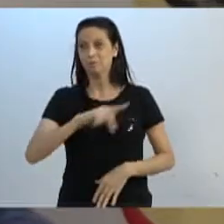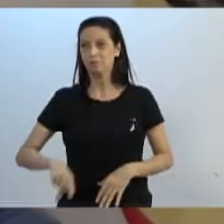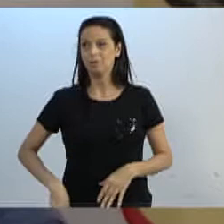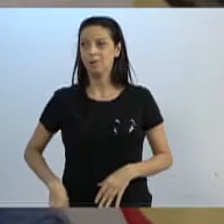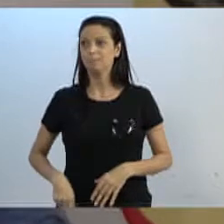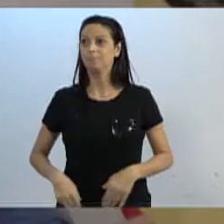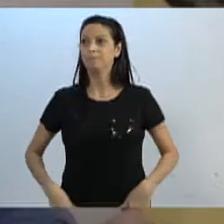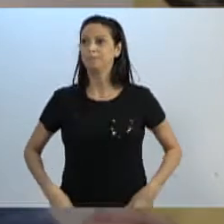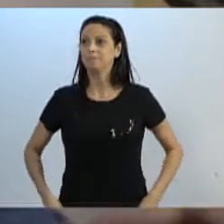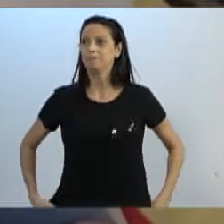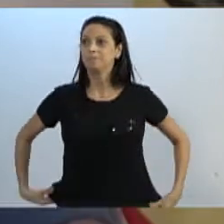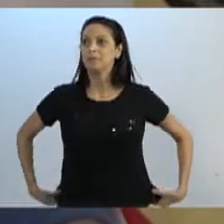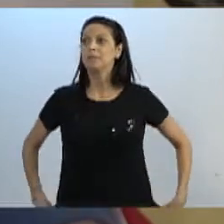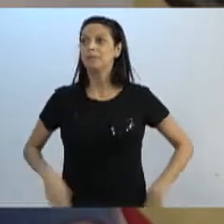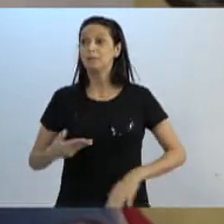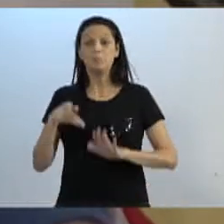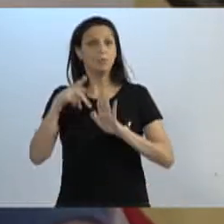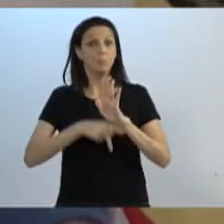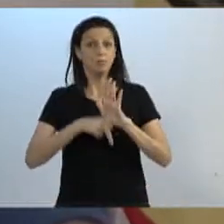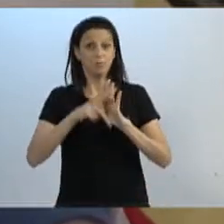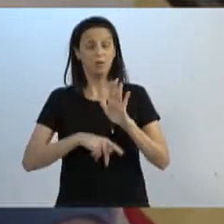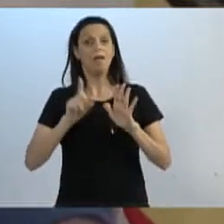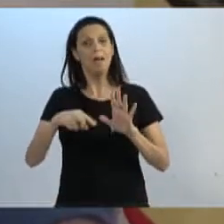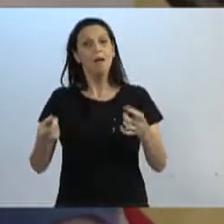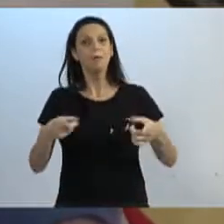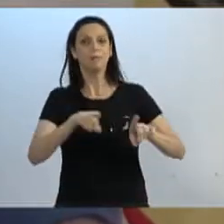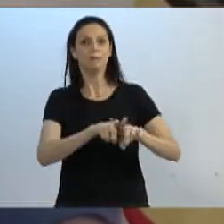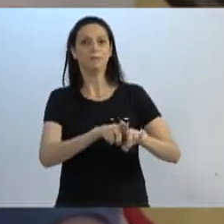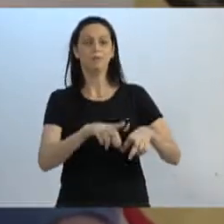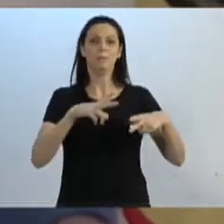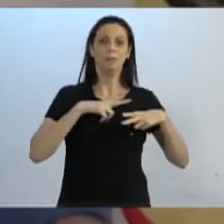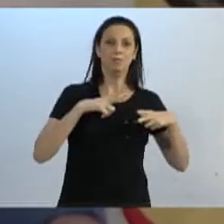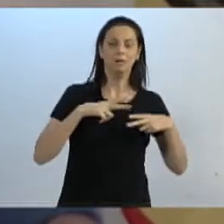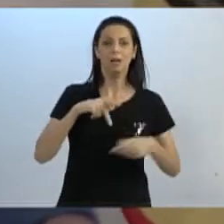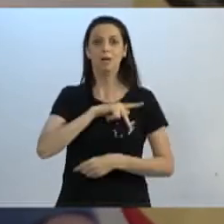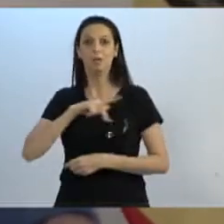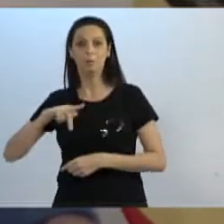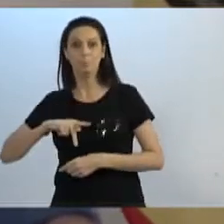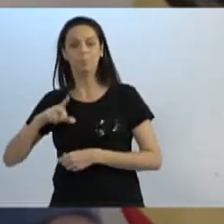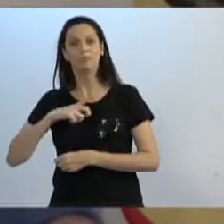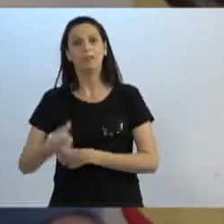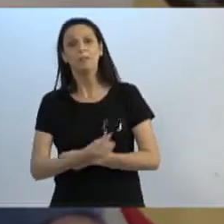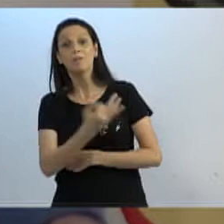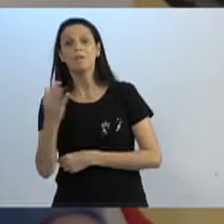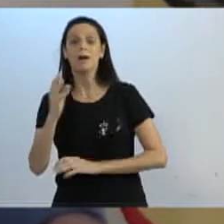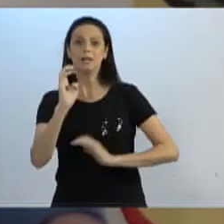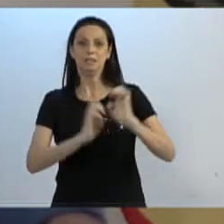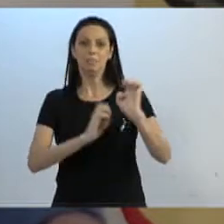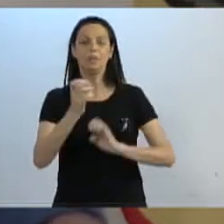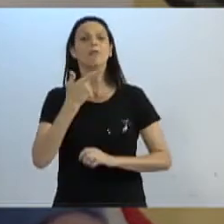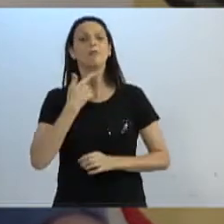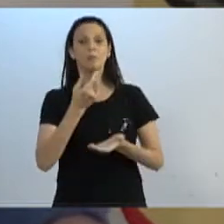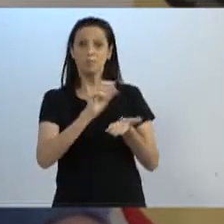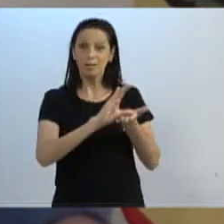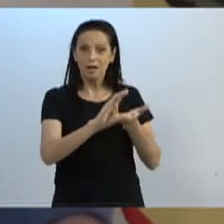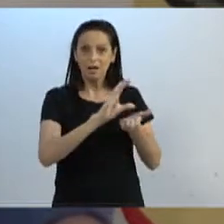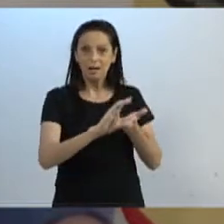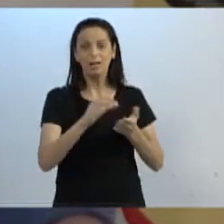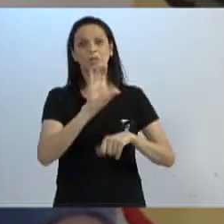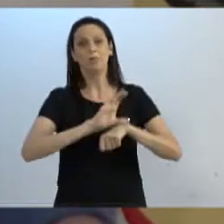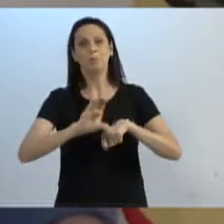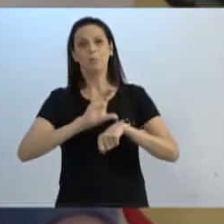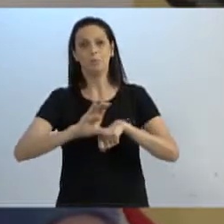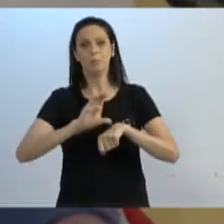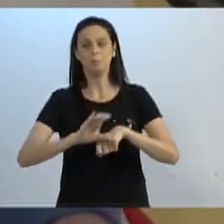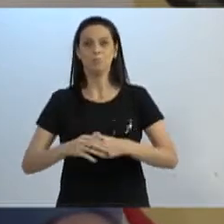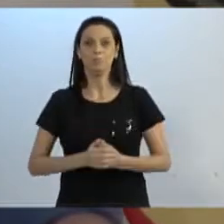Quero dizer, senhores, que esse projeto é uma parceria entre público e privado. Tem várias empresas que querem patrocinar esses cursos,